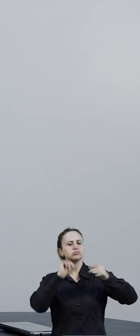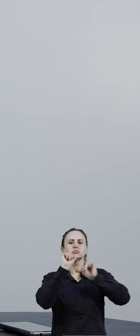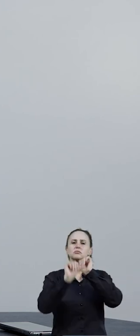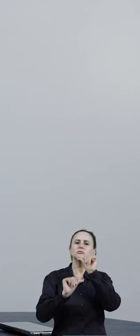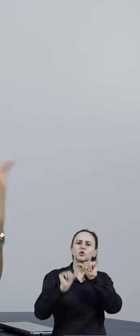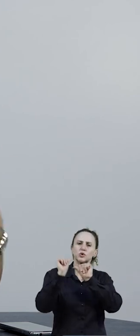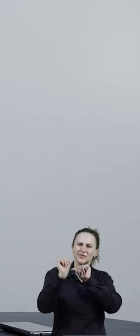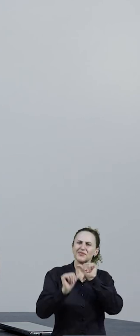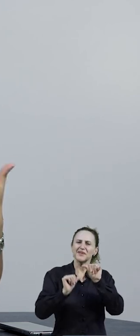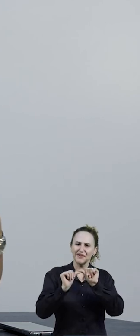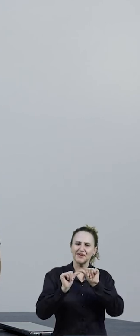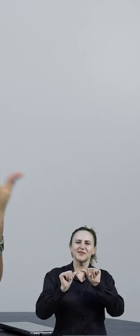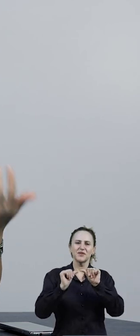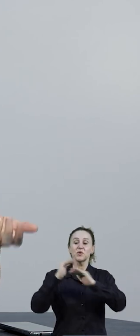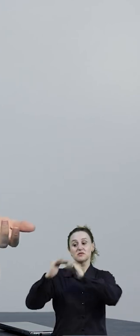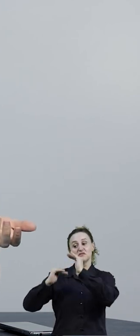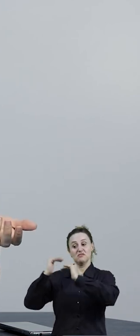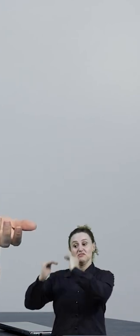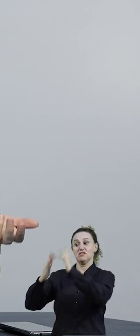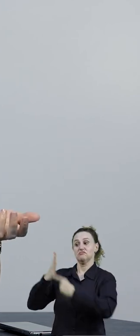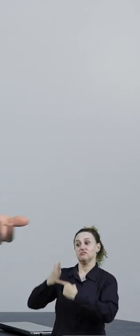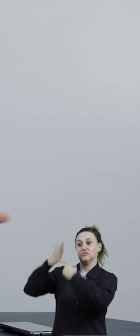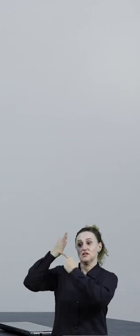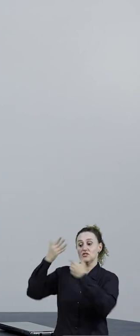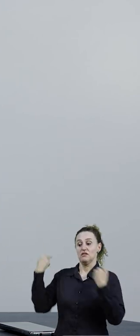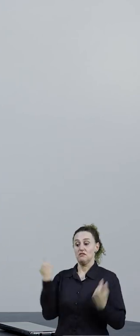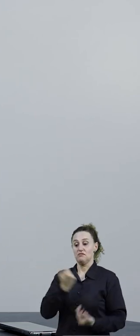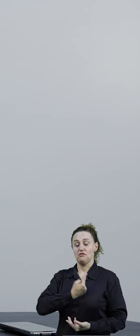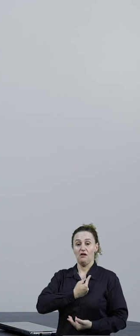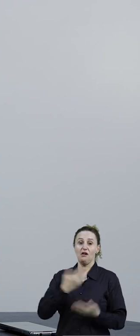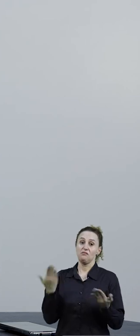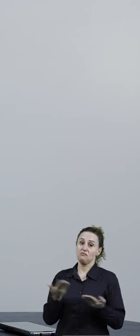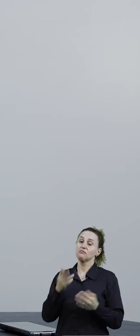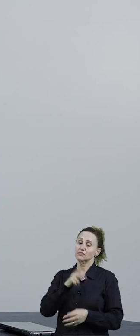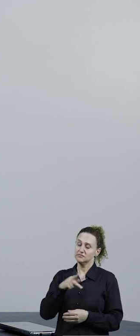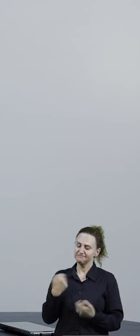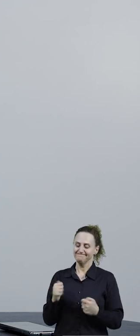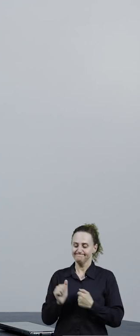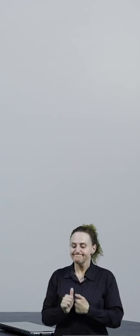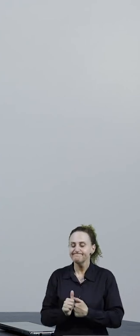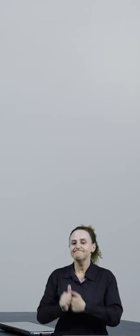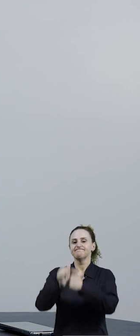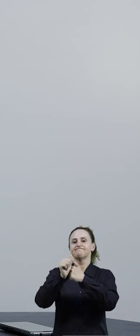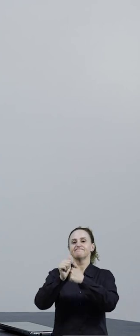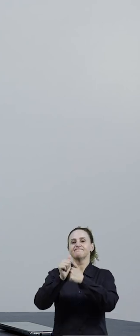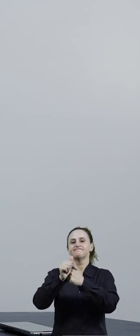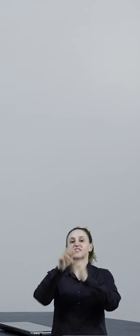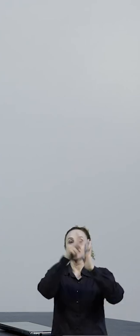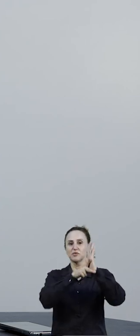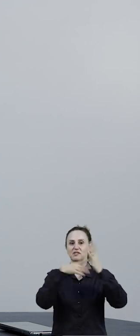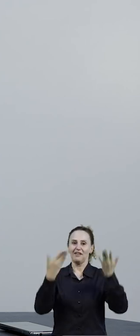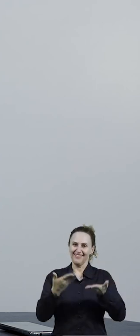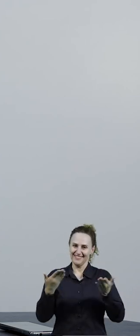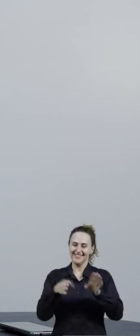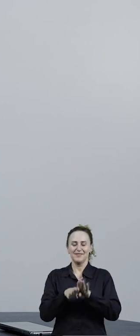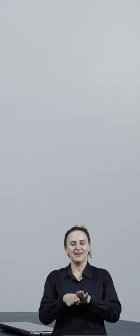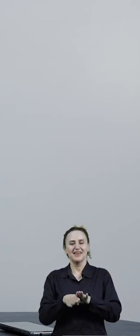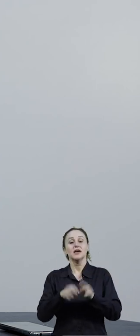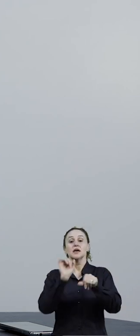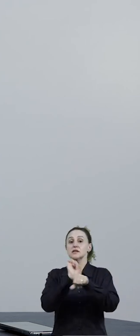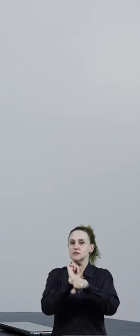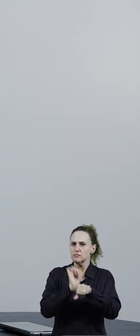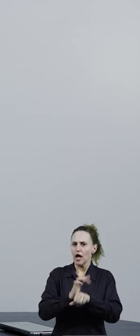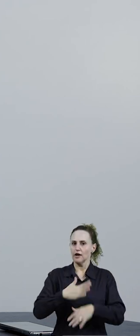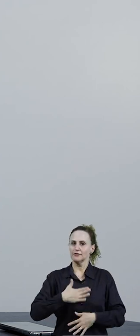tá mudando com os desenvolvimentos da tecnologia, e nós, como professores, precisamos acompanhar esse processo como um todo. Espero que